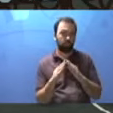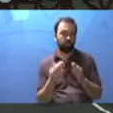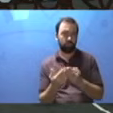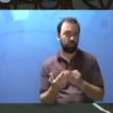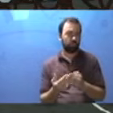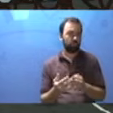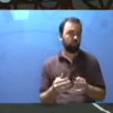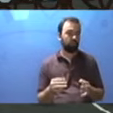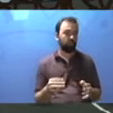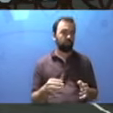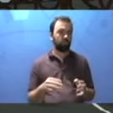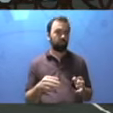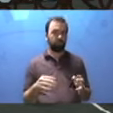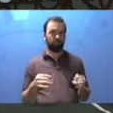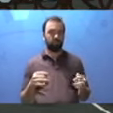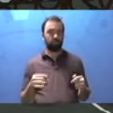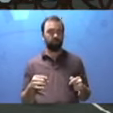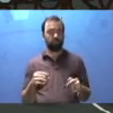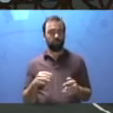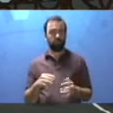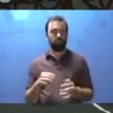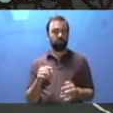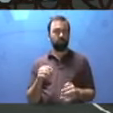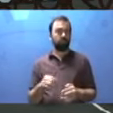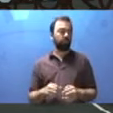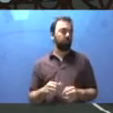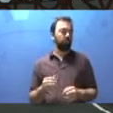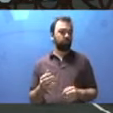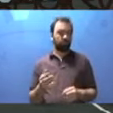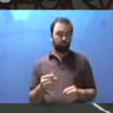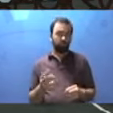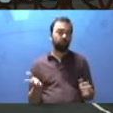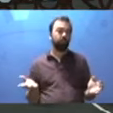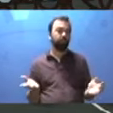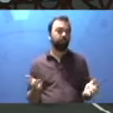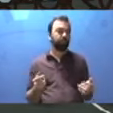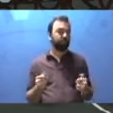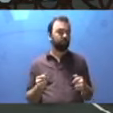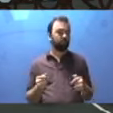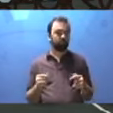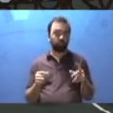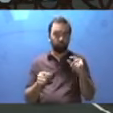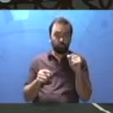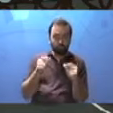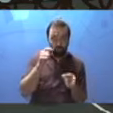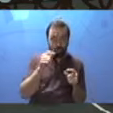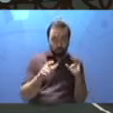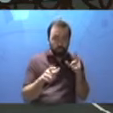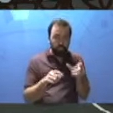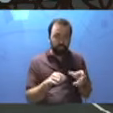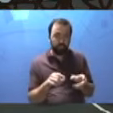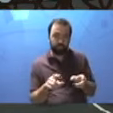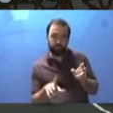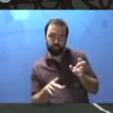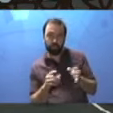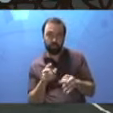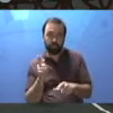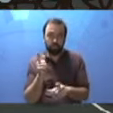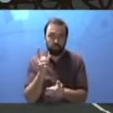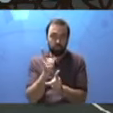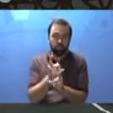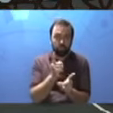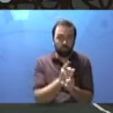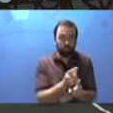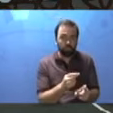Página 130, hora de brincar. Que tal participar de um caça ao tesouro pela